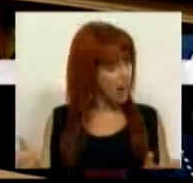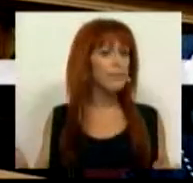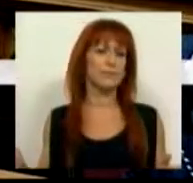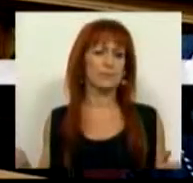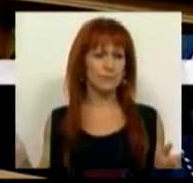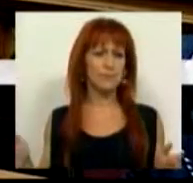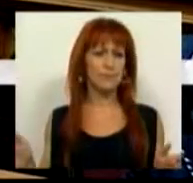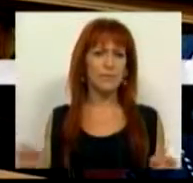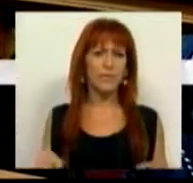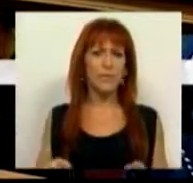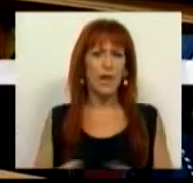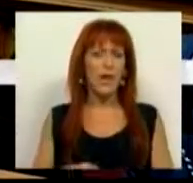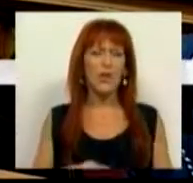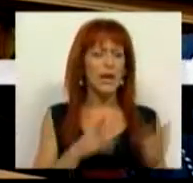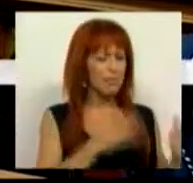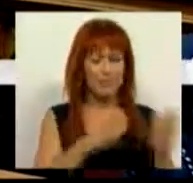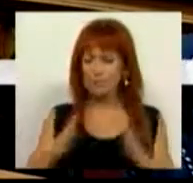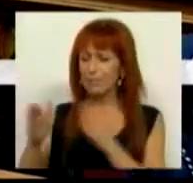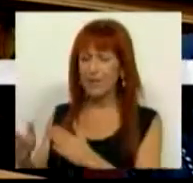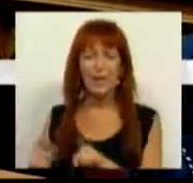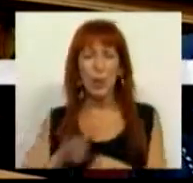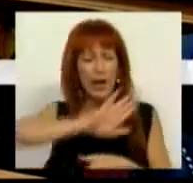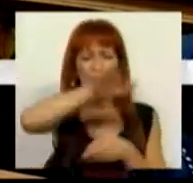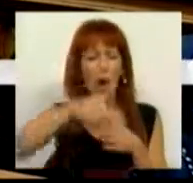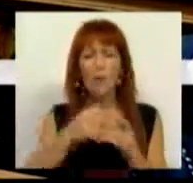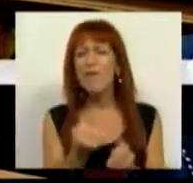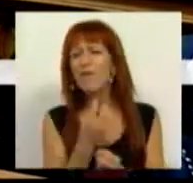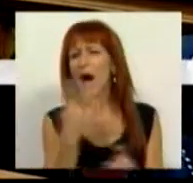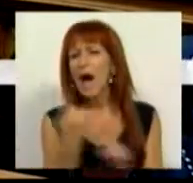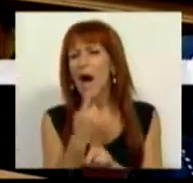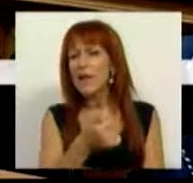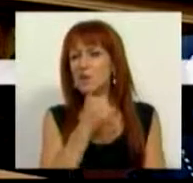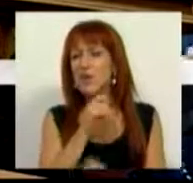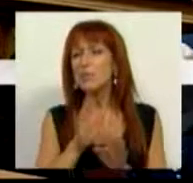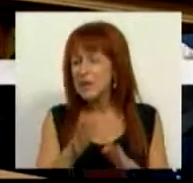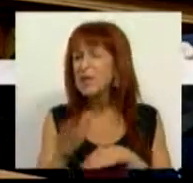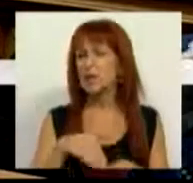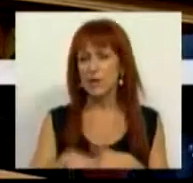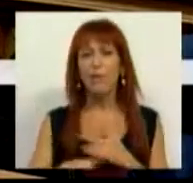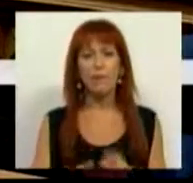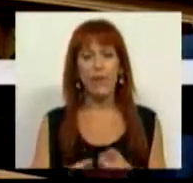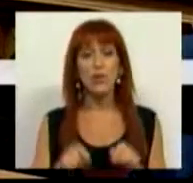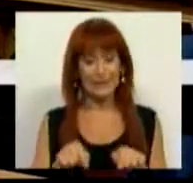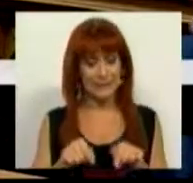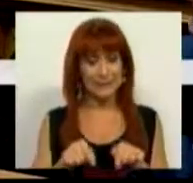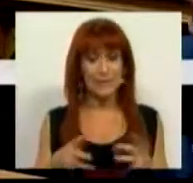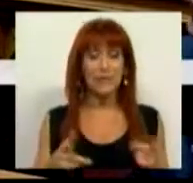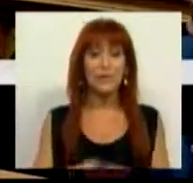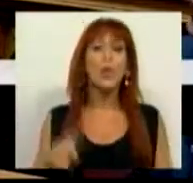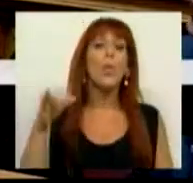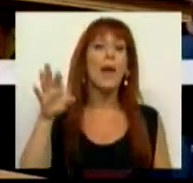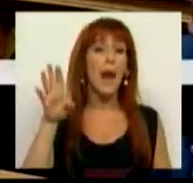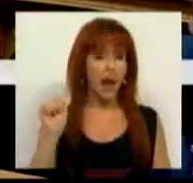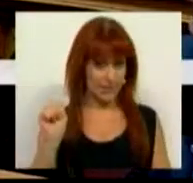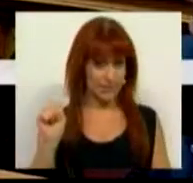são projetos parcelares, que não englobam uma série de medidas que têm que ser feitas. E é nesse sentido que o